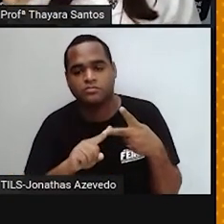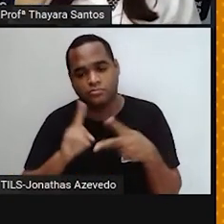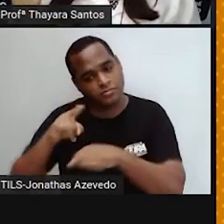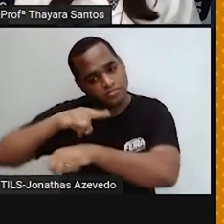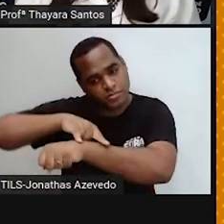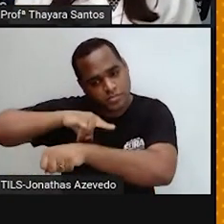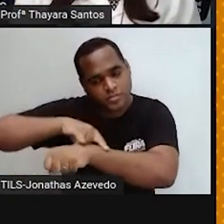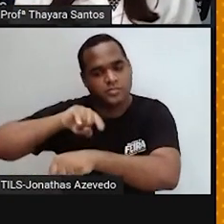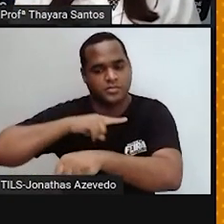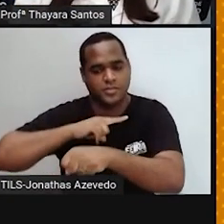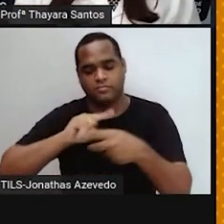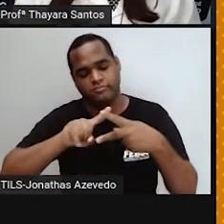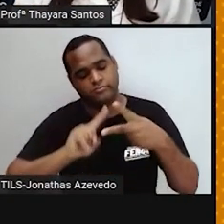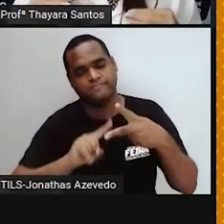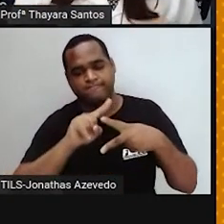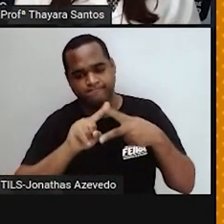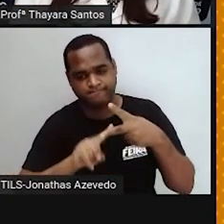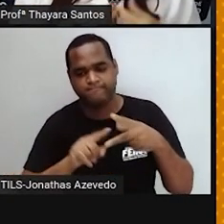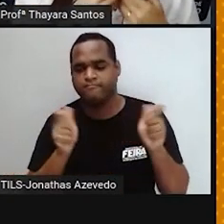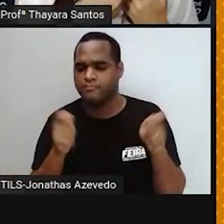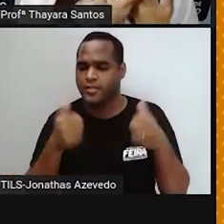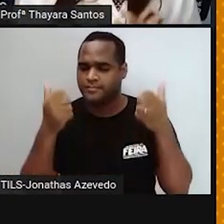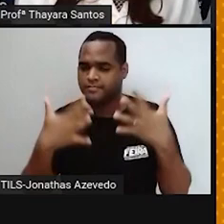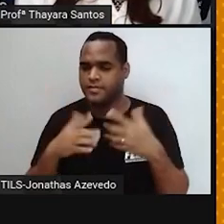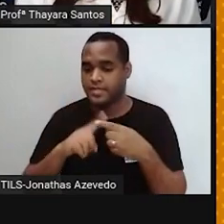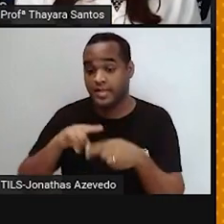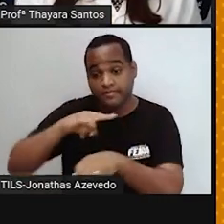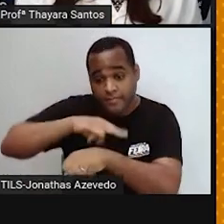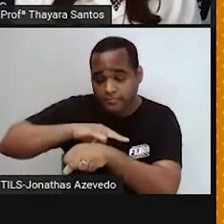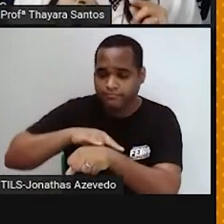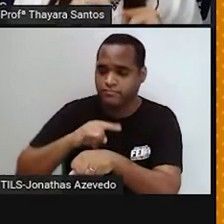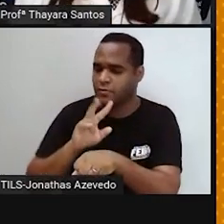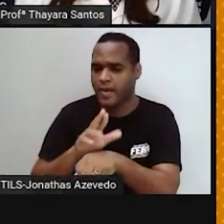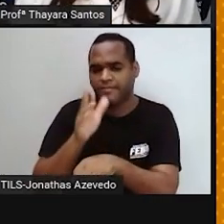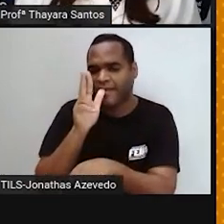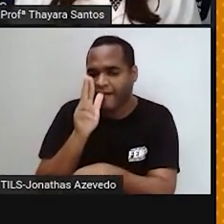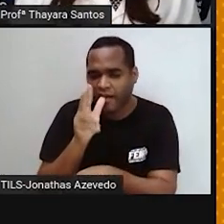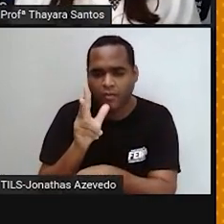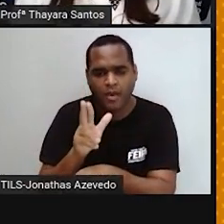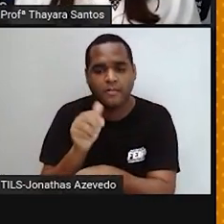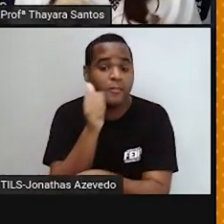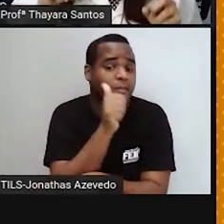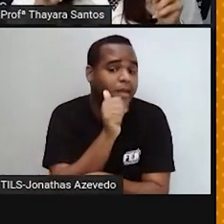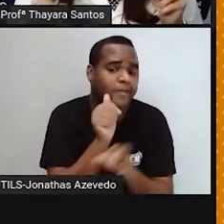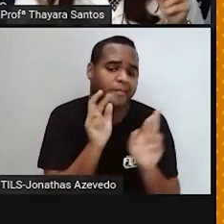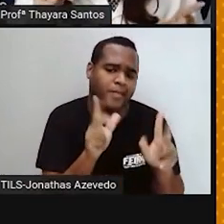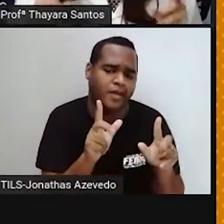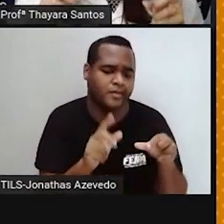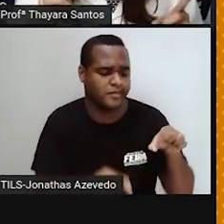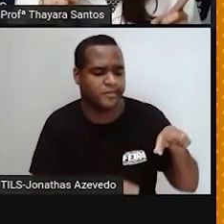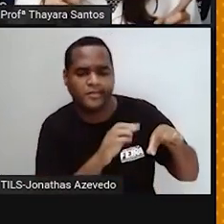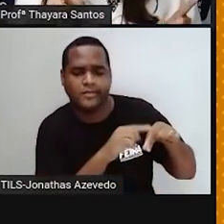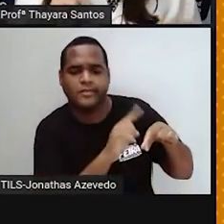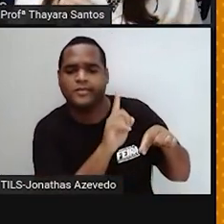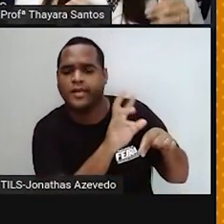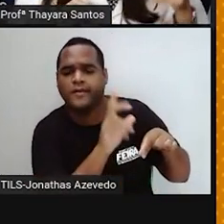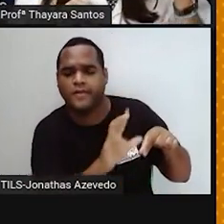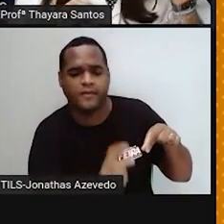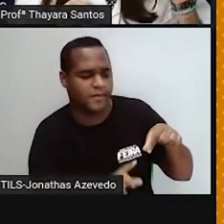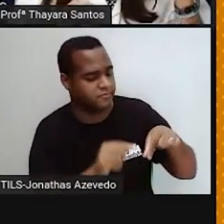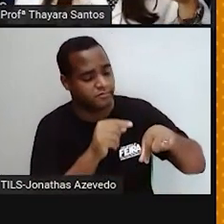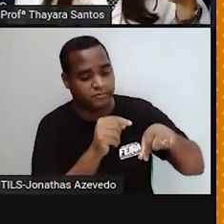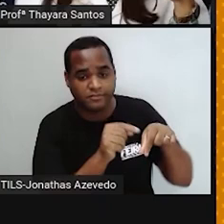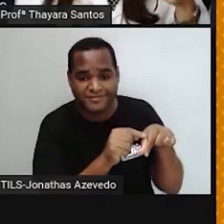mais as secreções seminais, pela uretra. No caso das mulheres, não. A gente tem dois canais separados.